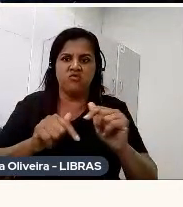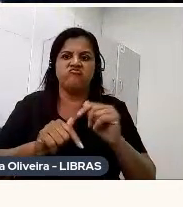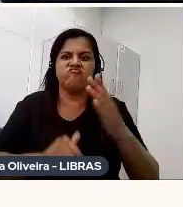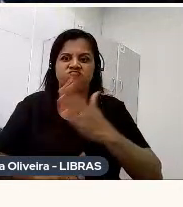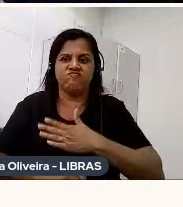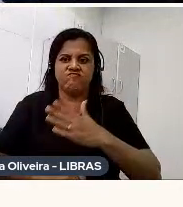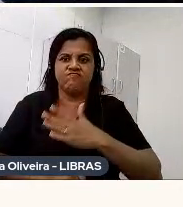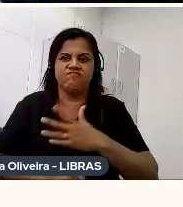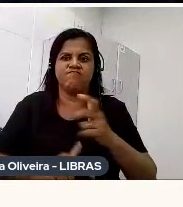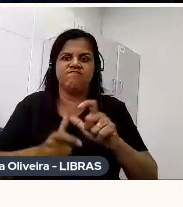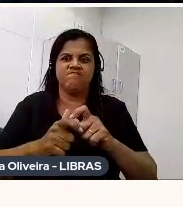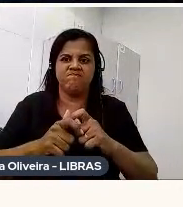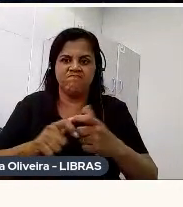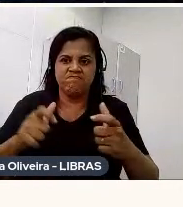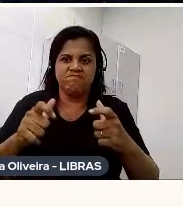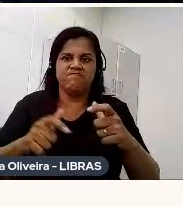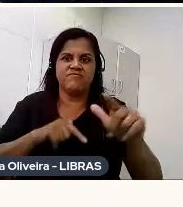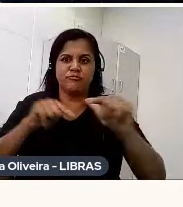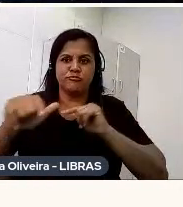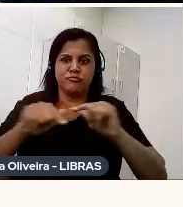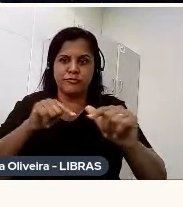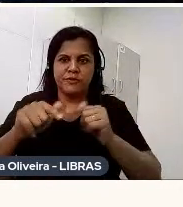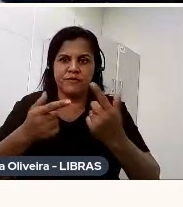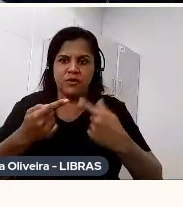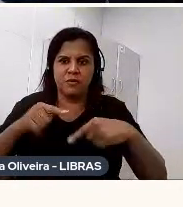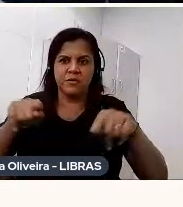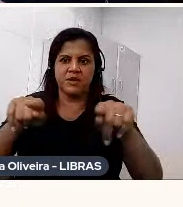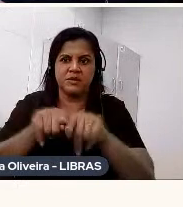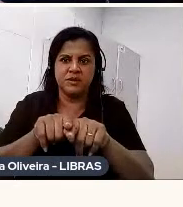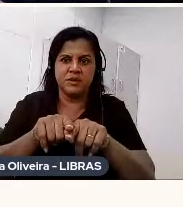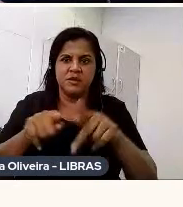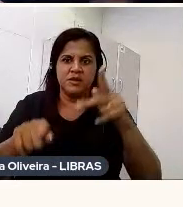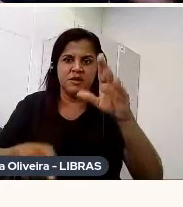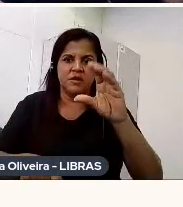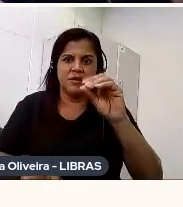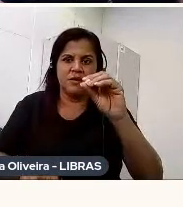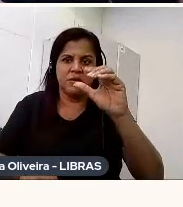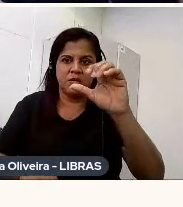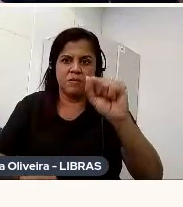Melissa, que ela fez uma parceria com a Apostite, e a gente